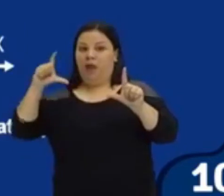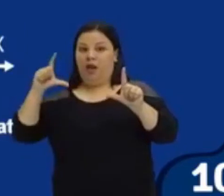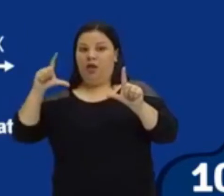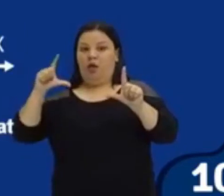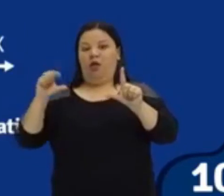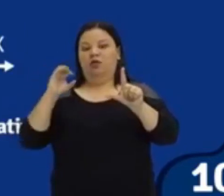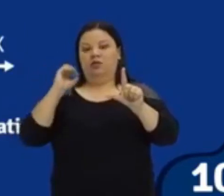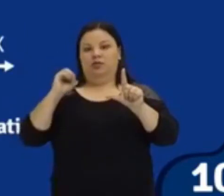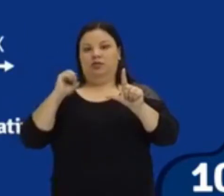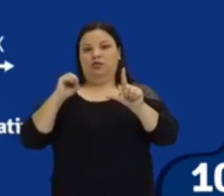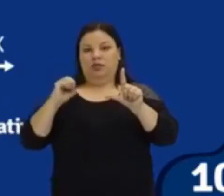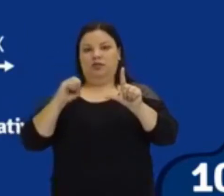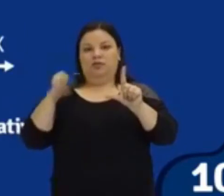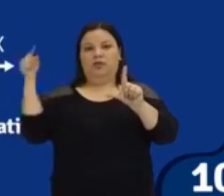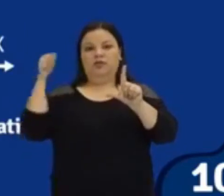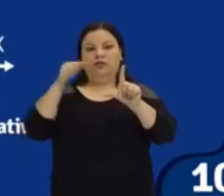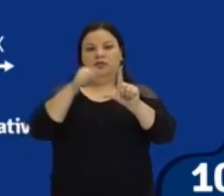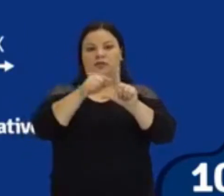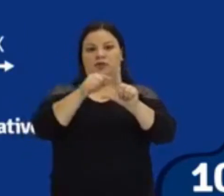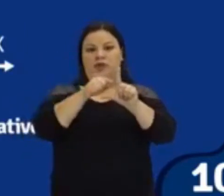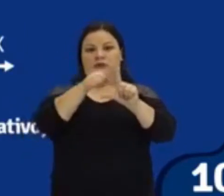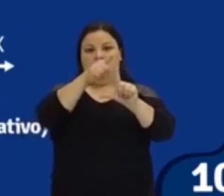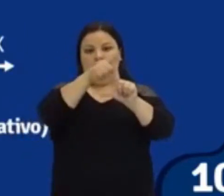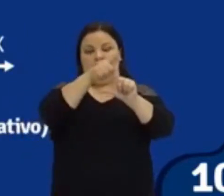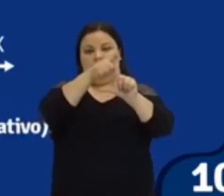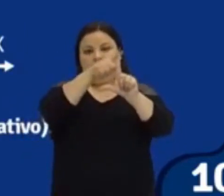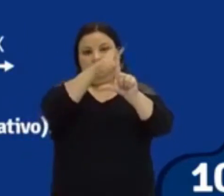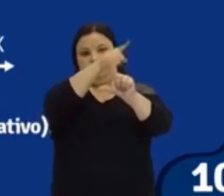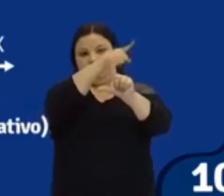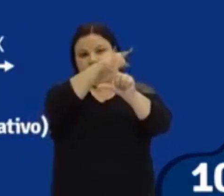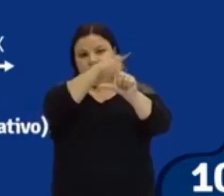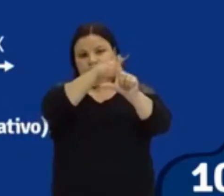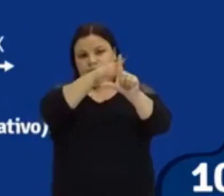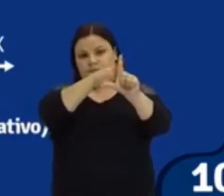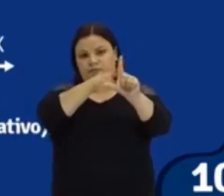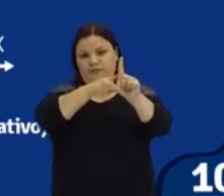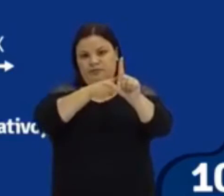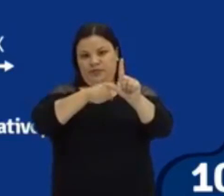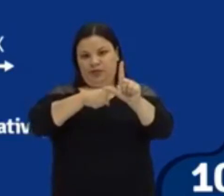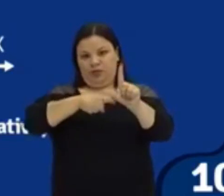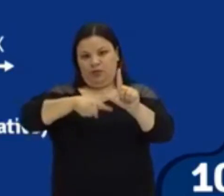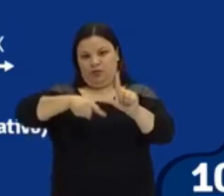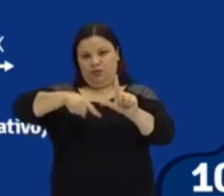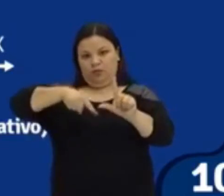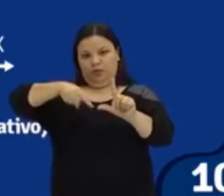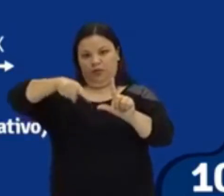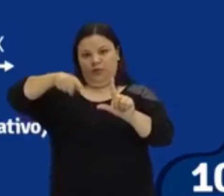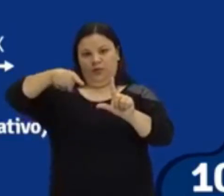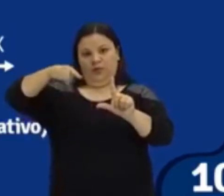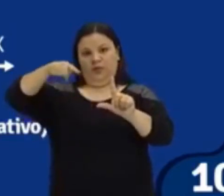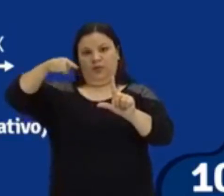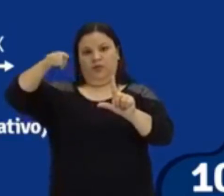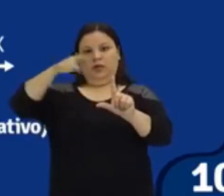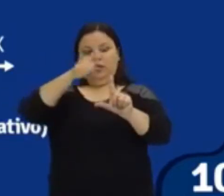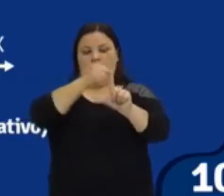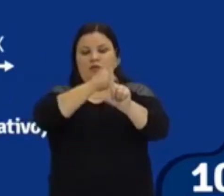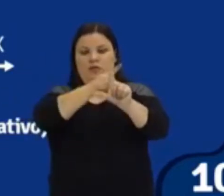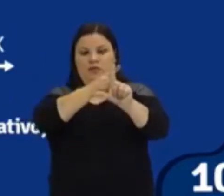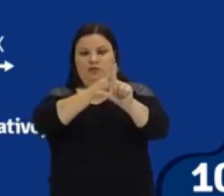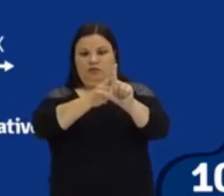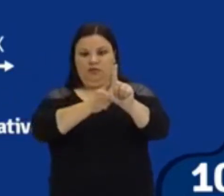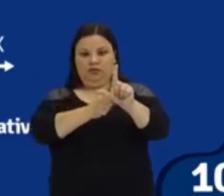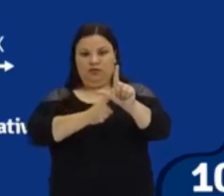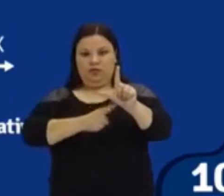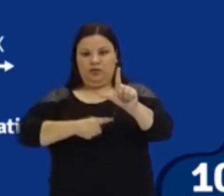Nesse sentido, eu tenho que ele passa pelo eixo Y e a função está descendo. A curva da